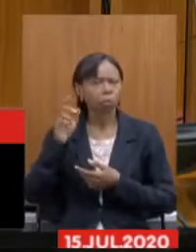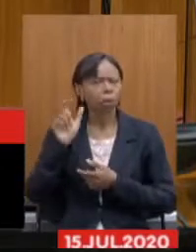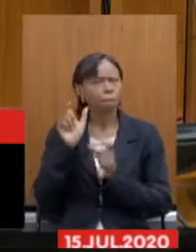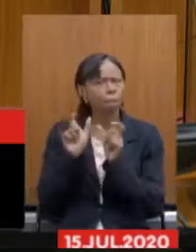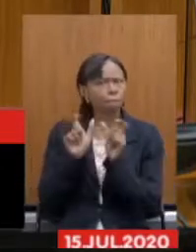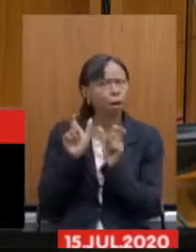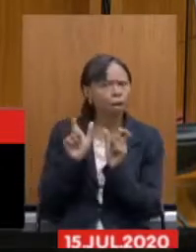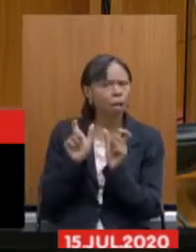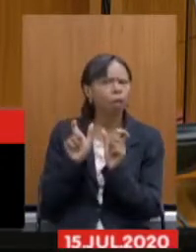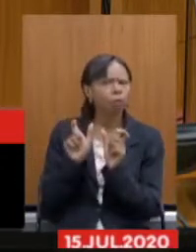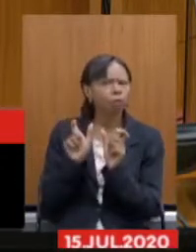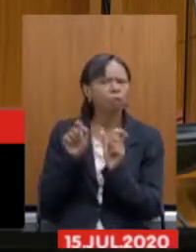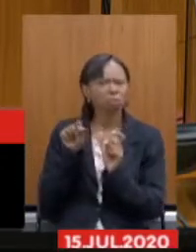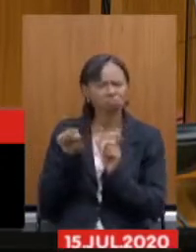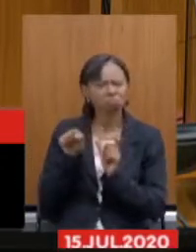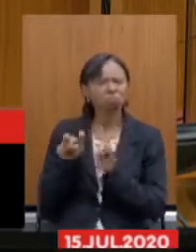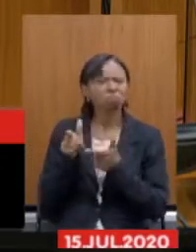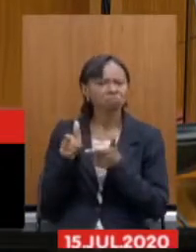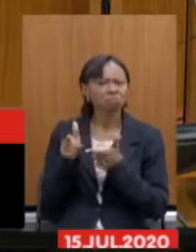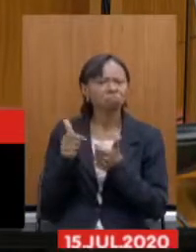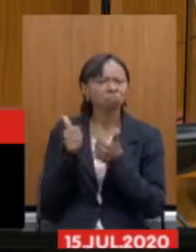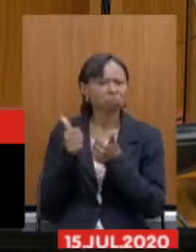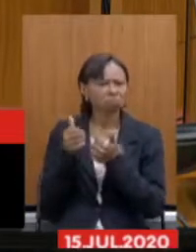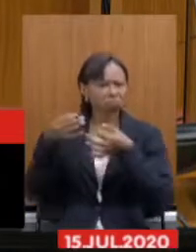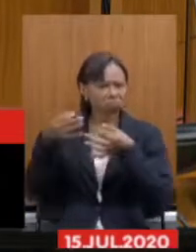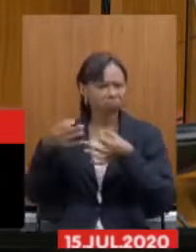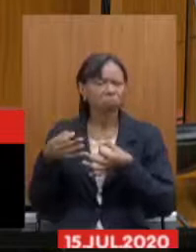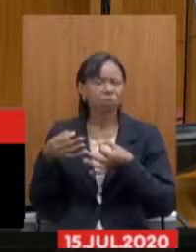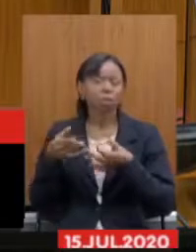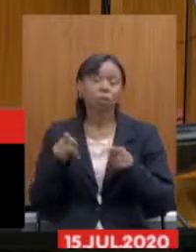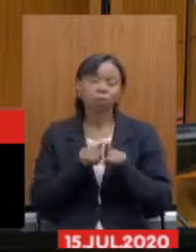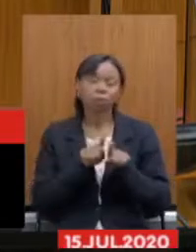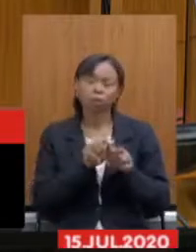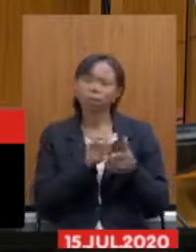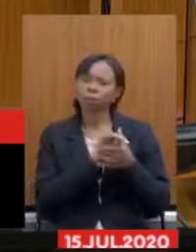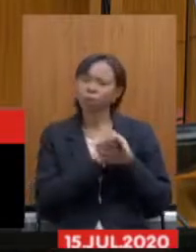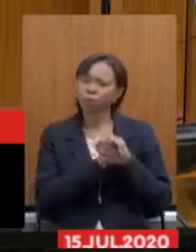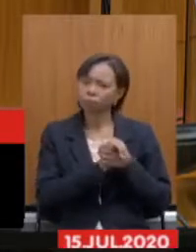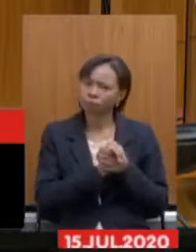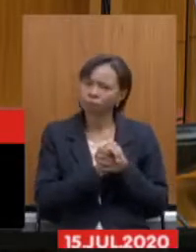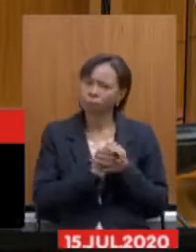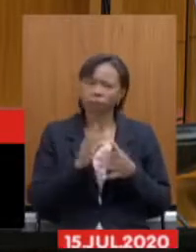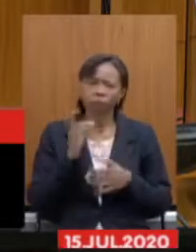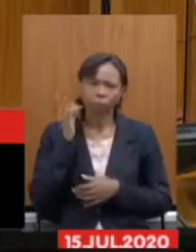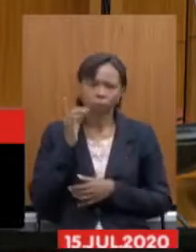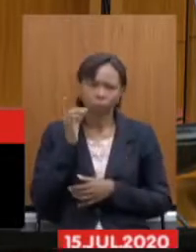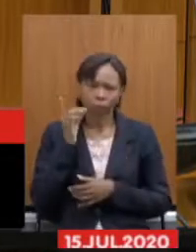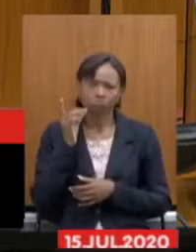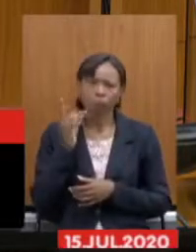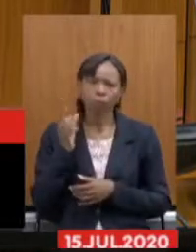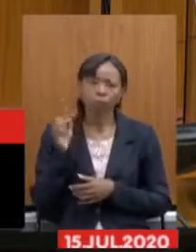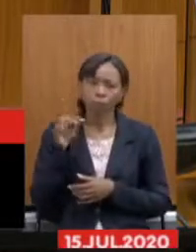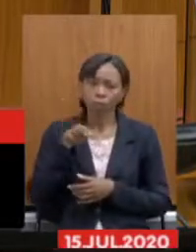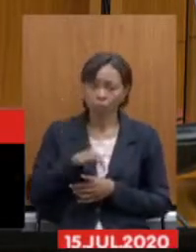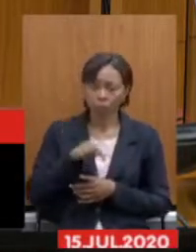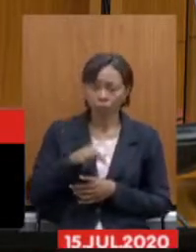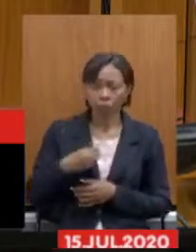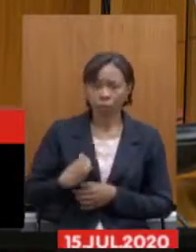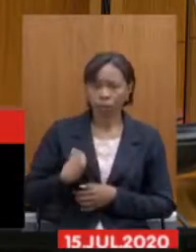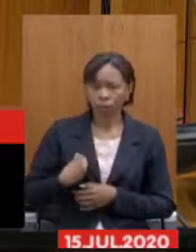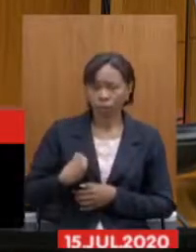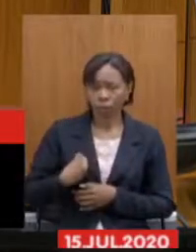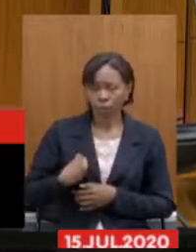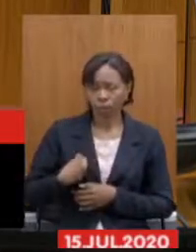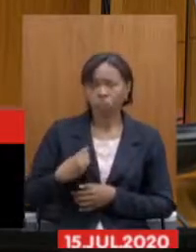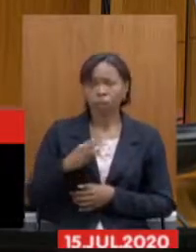líder como de fato é. Saúdo os deputados aqui presentes, na pessoa do presidente dos trabalhos,